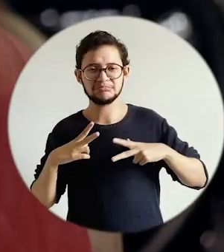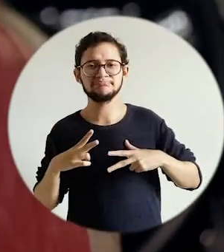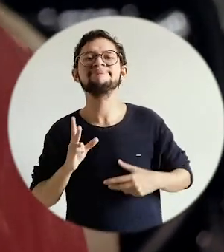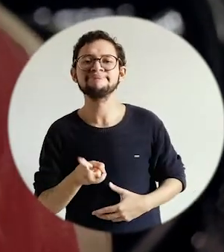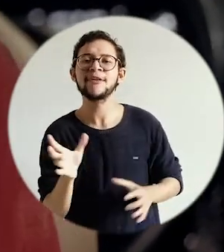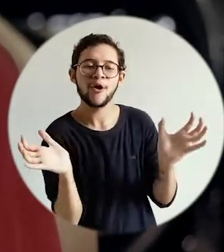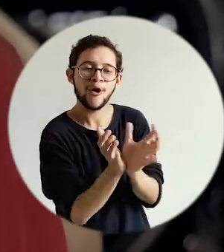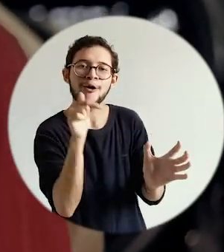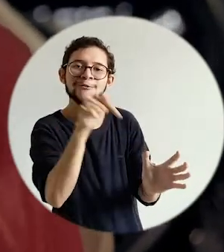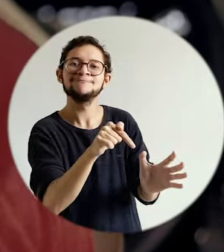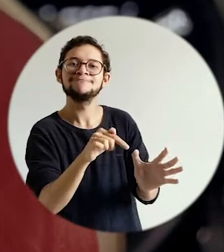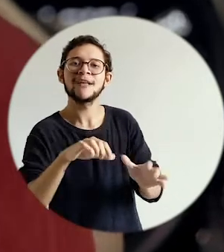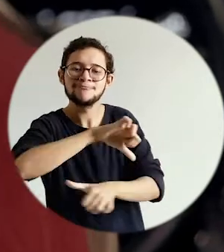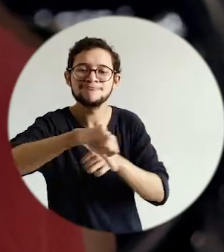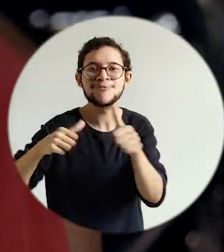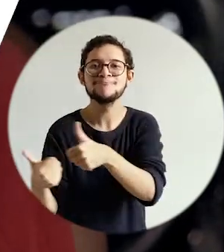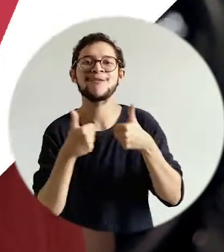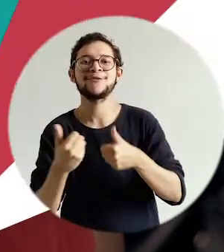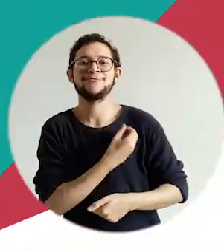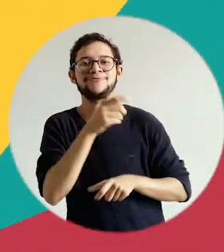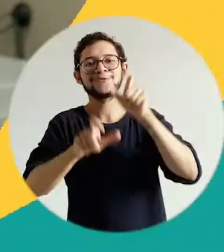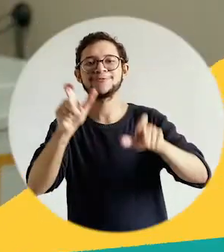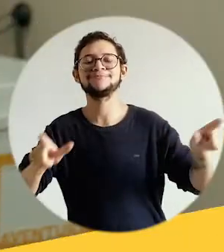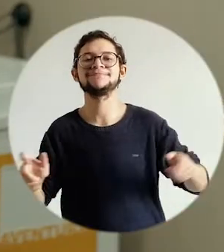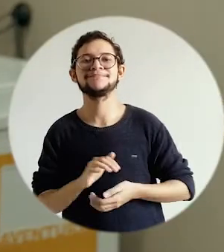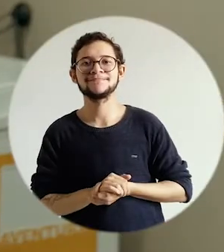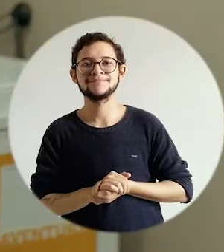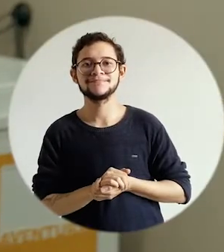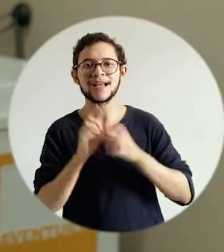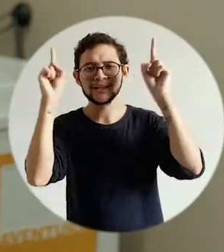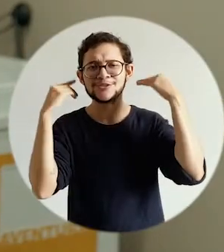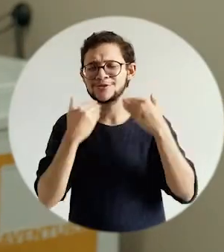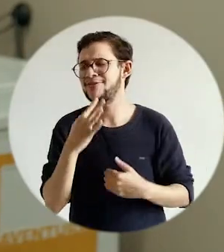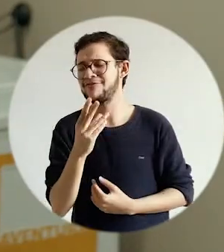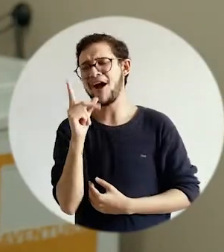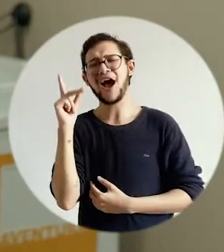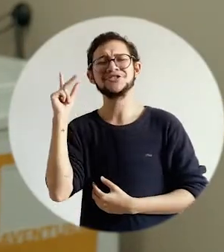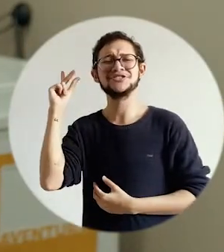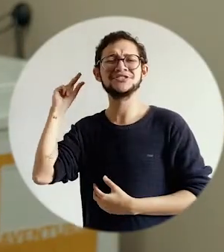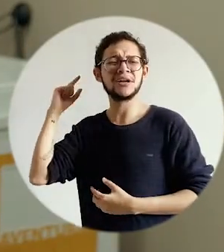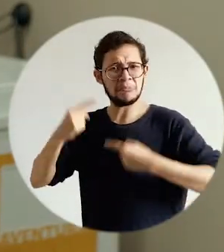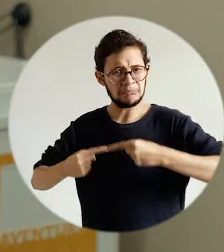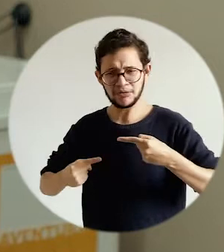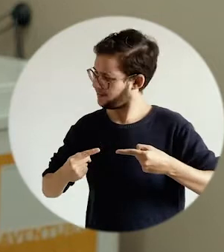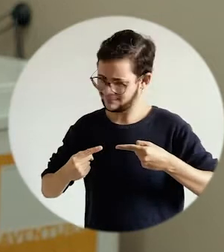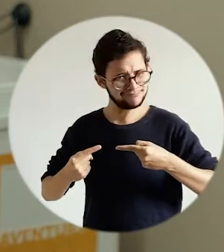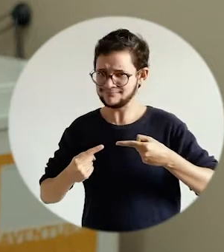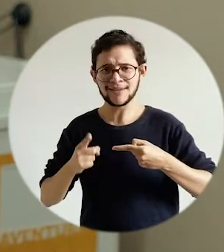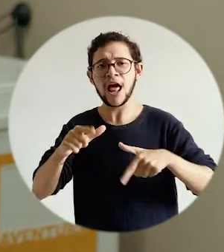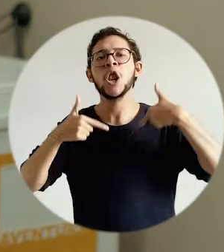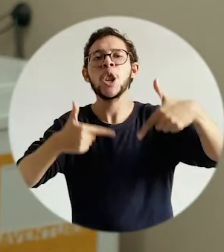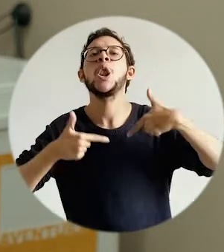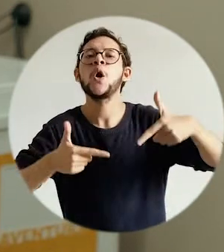coletivo, de transformar para melhor a vida das pessoas. Ela entende que é através do empresariado que pode